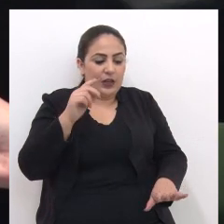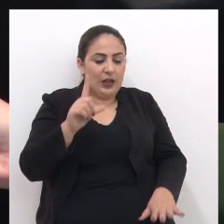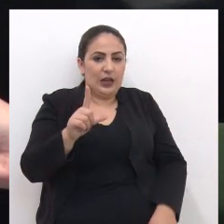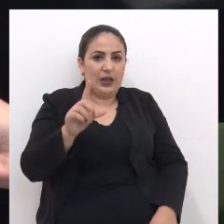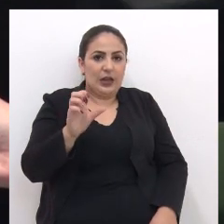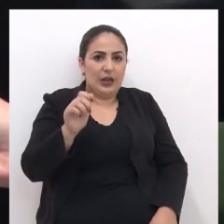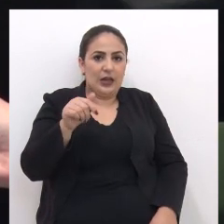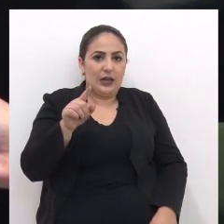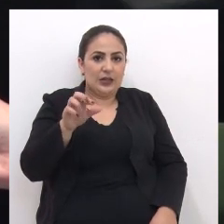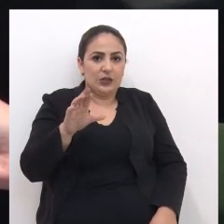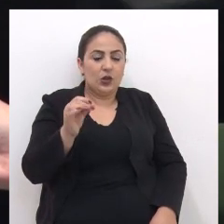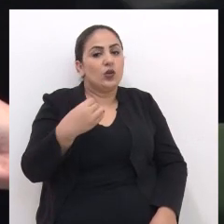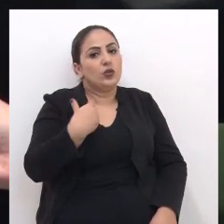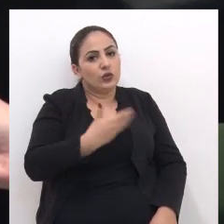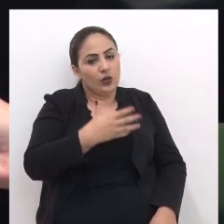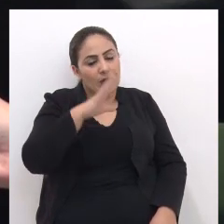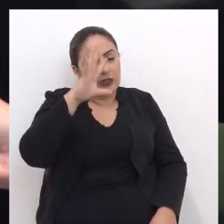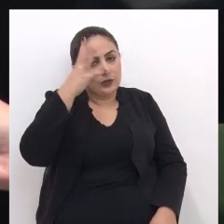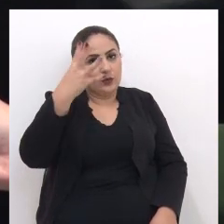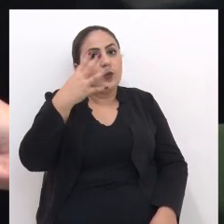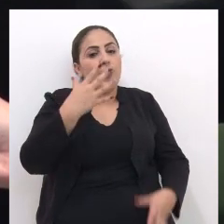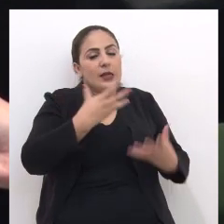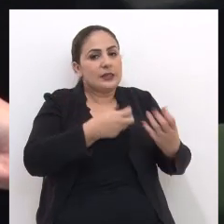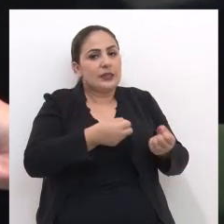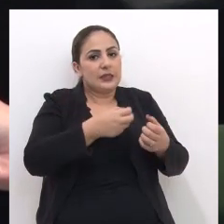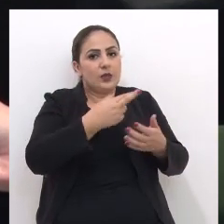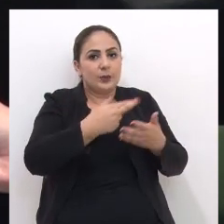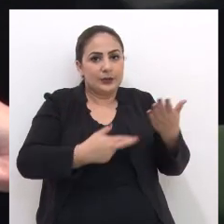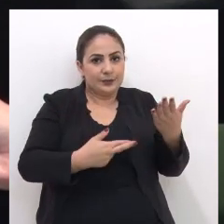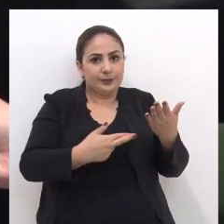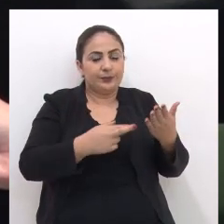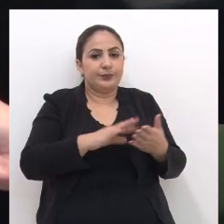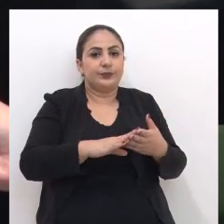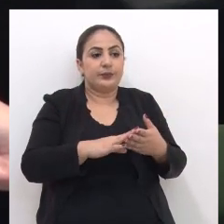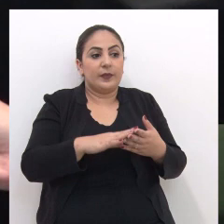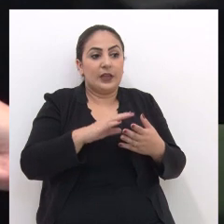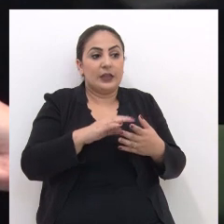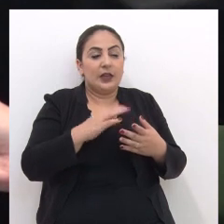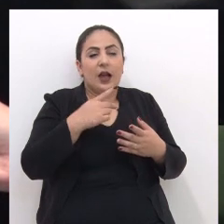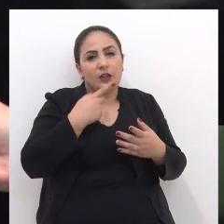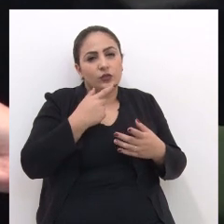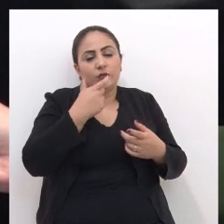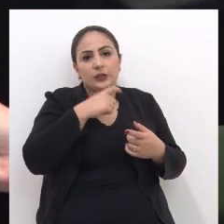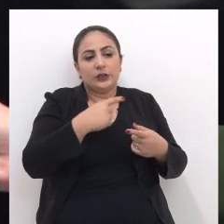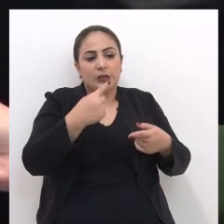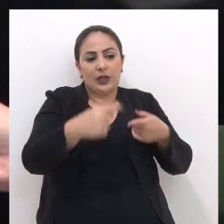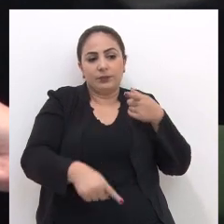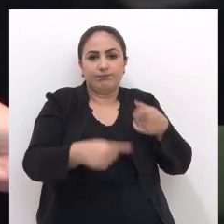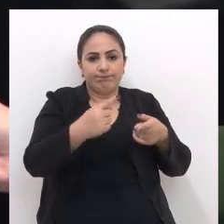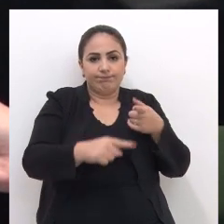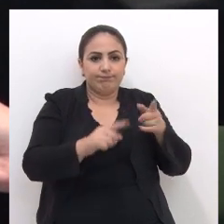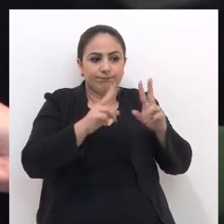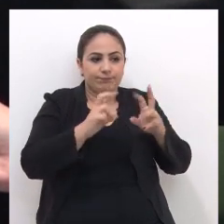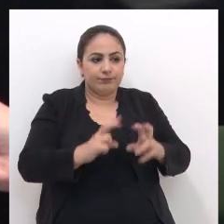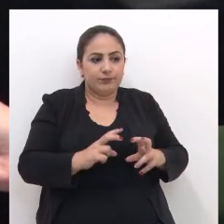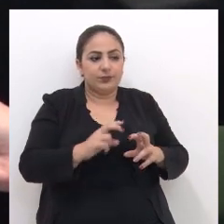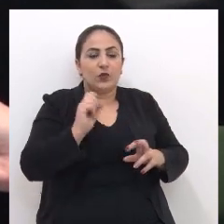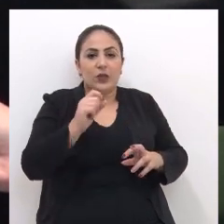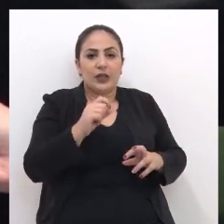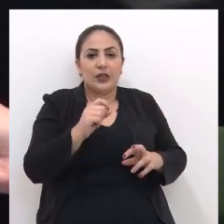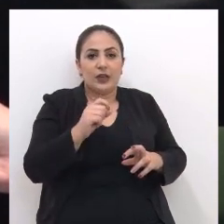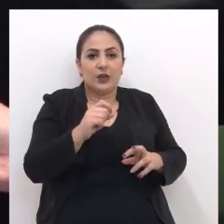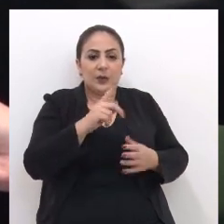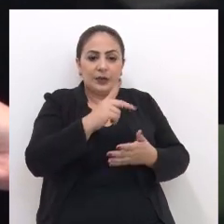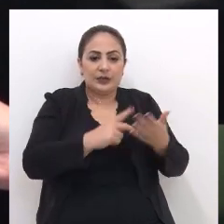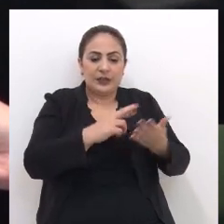Leandro Rosso Nós acabamos acatando esse parecer Então, decidimos pela inconstitucionalidade Da matéria Ou